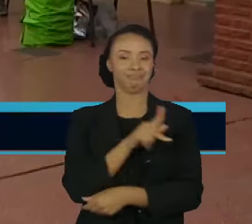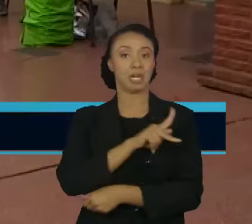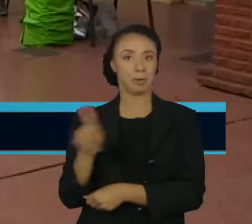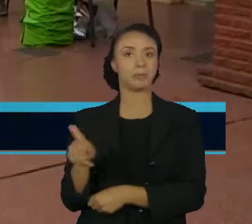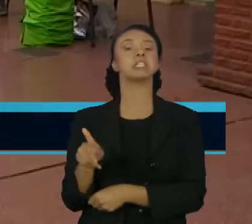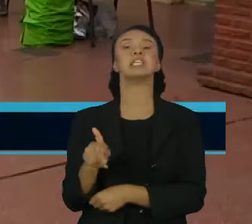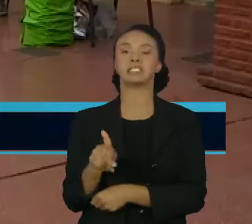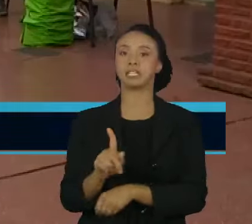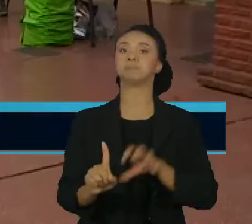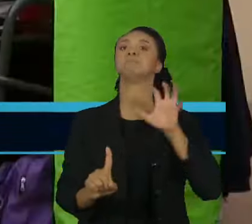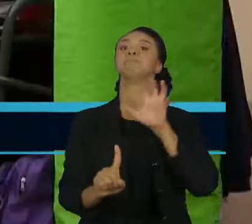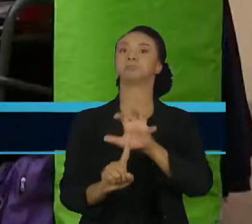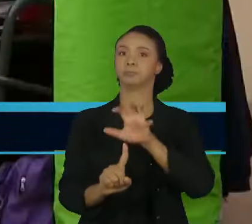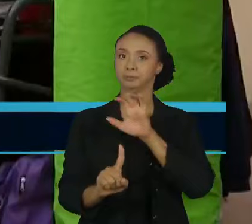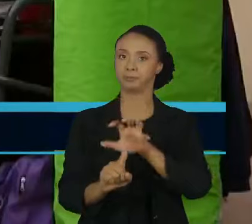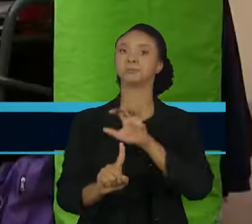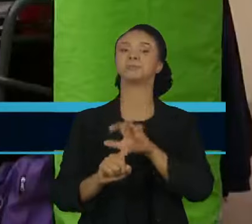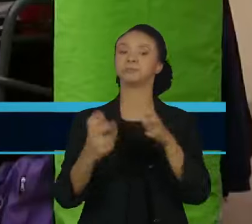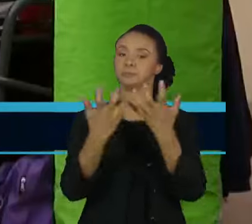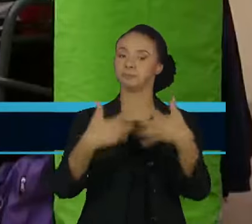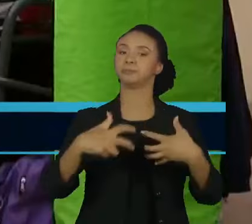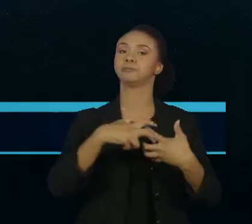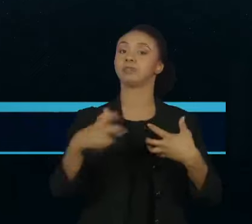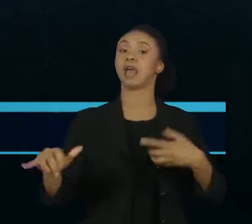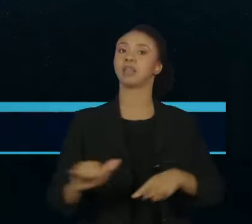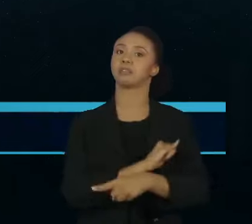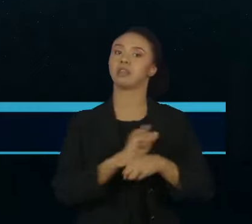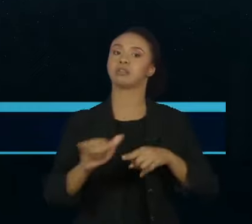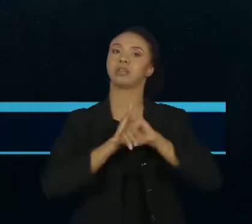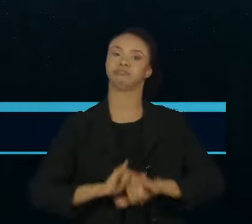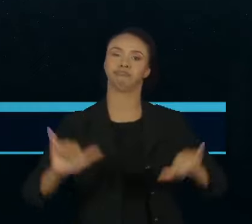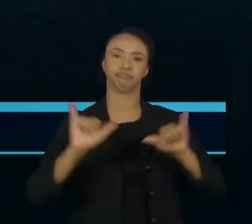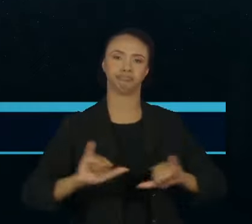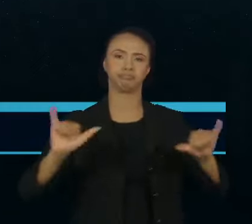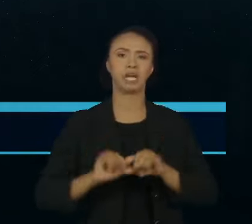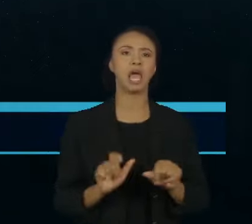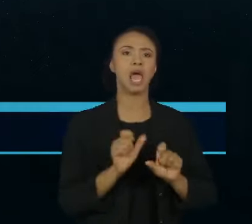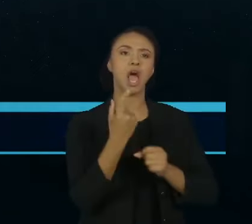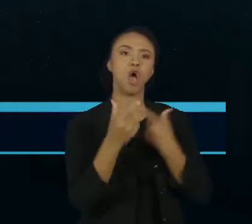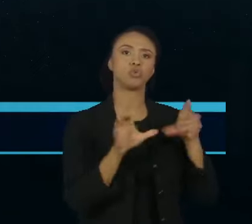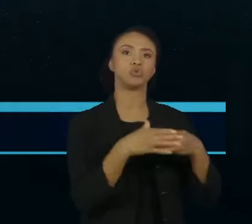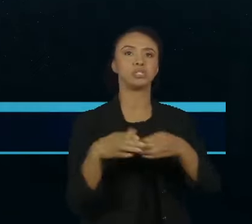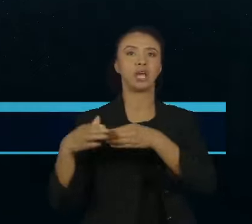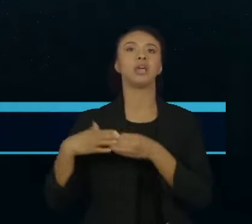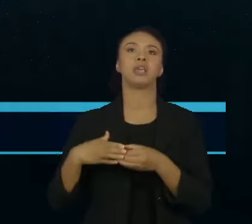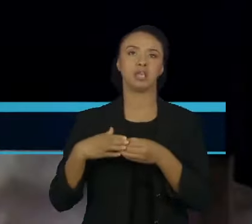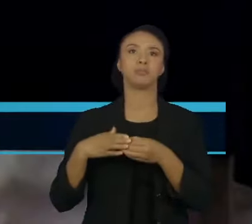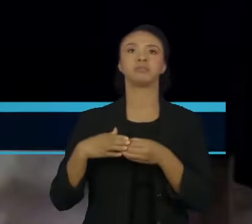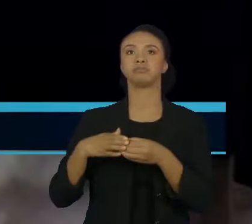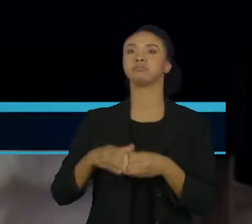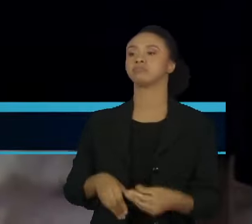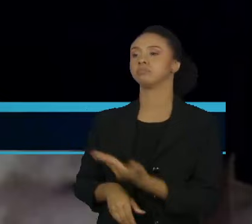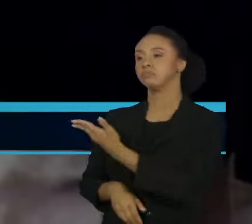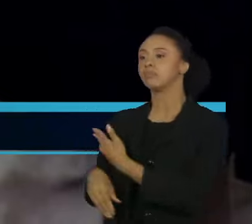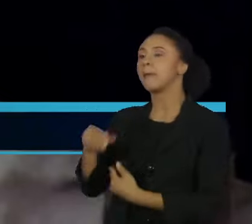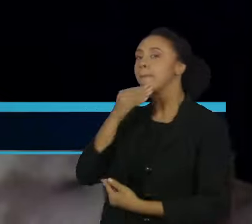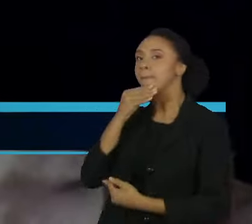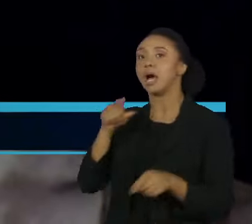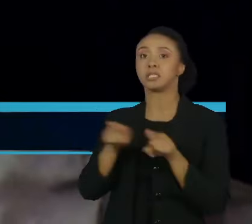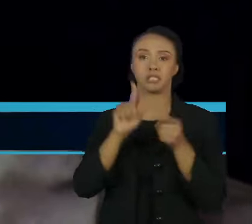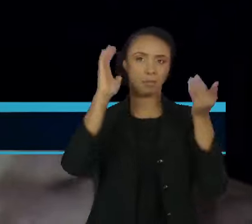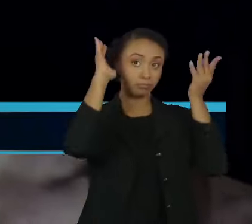artificial generativa como arma de campanha. Equipes e apoiadores dos candidatos Sérgio Massi e Javier Milley